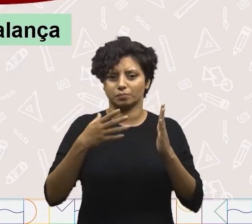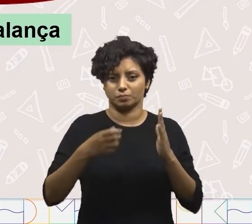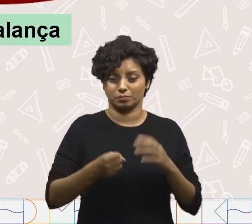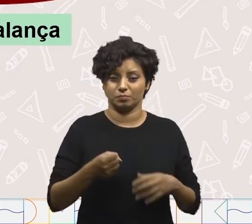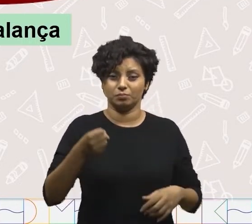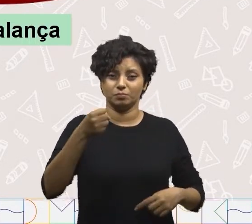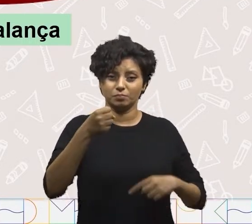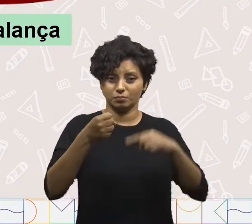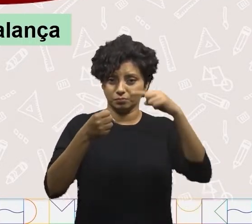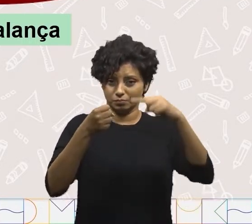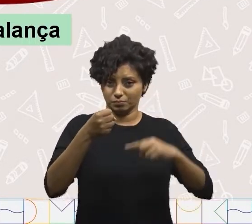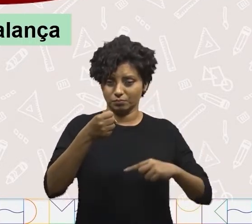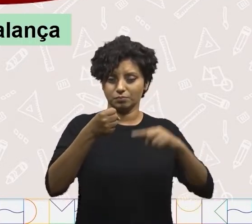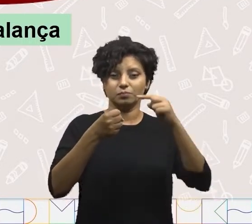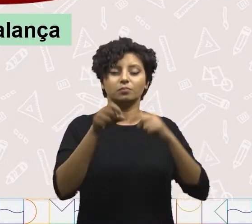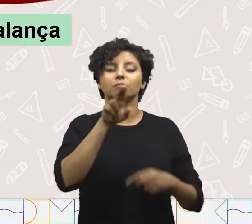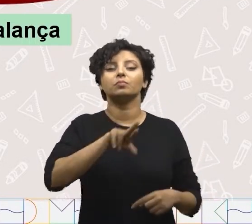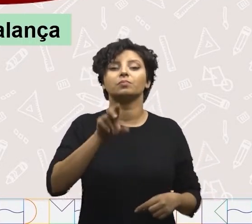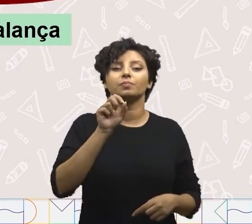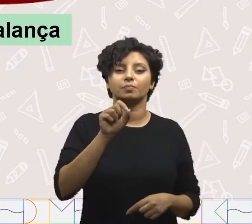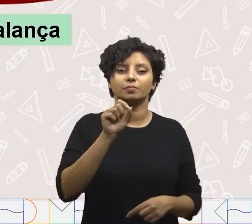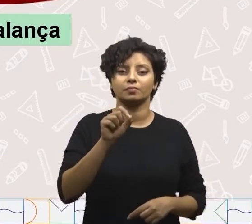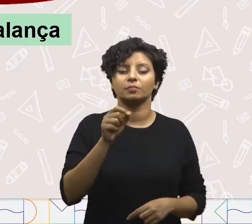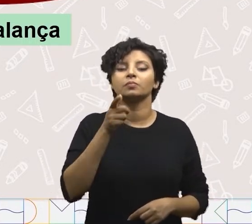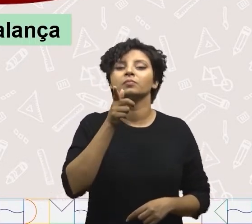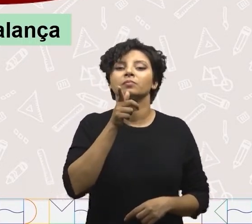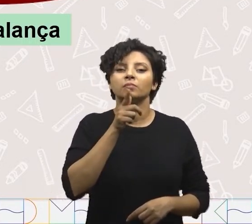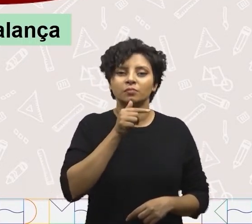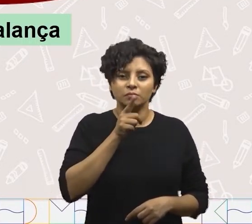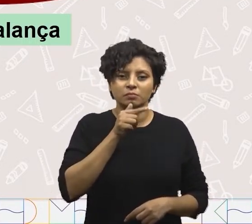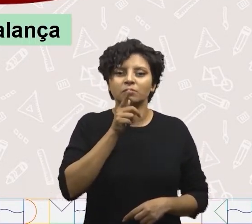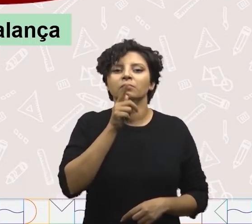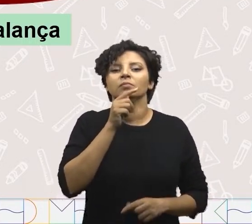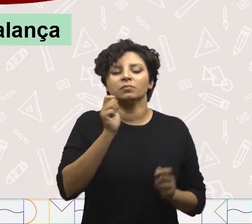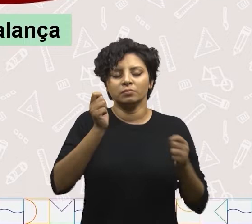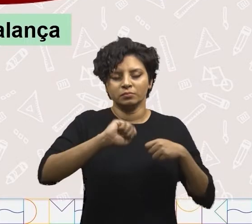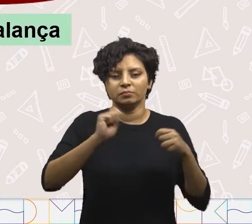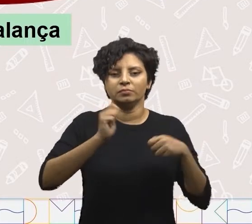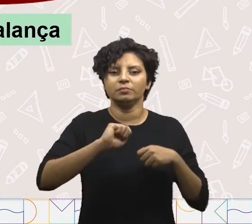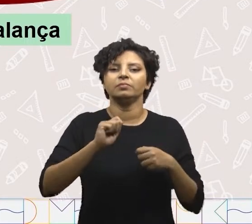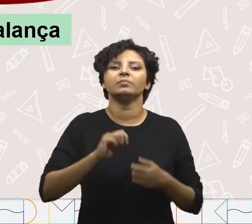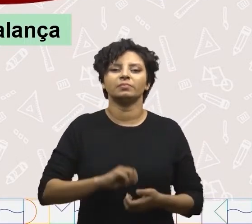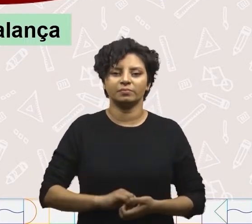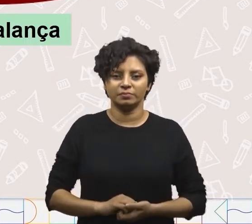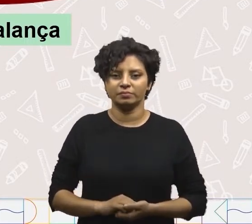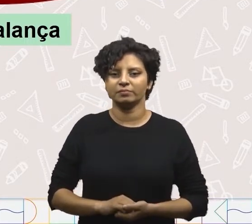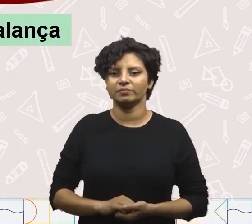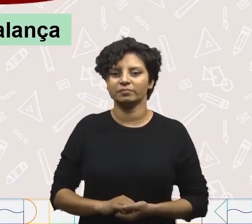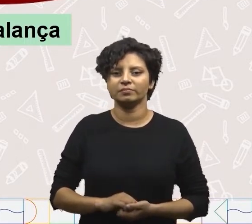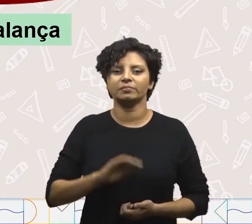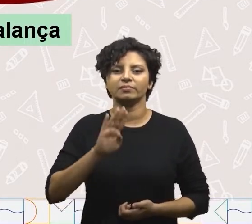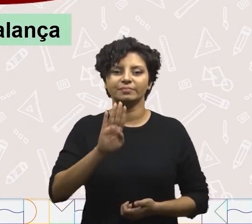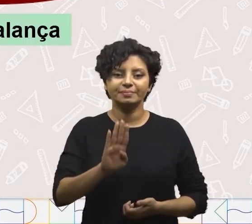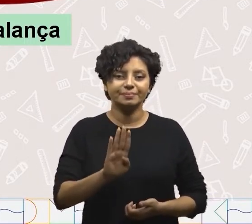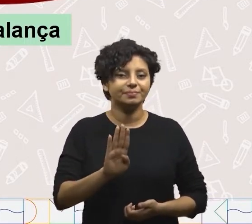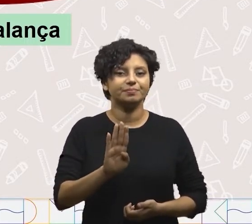medidora, ela é usada para quê? Para medir a capacidade de líquidos. Então, não é